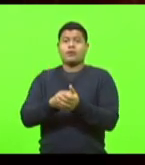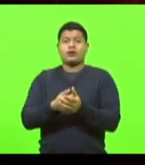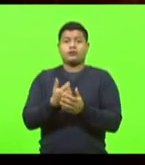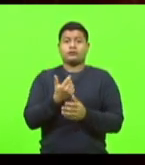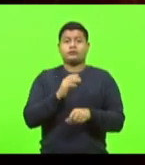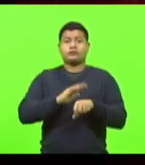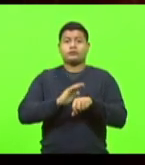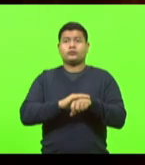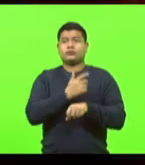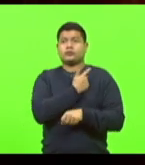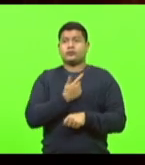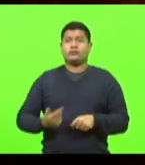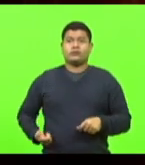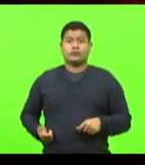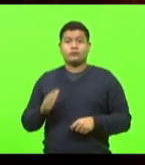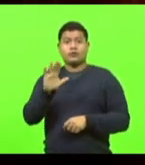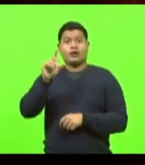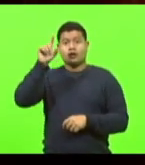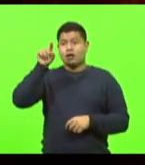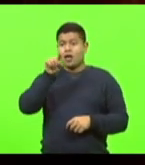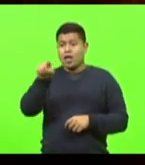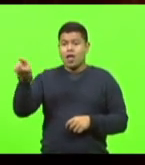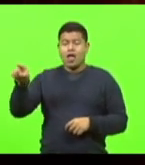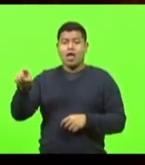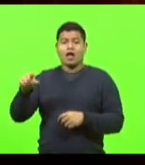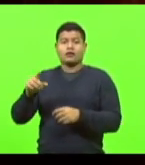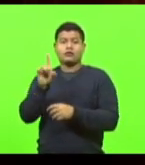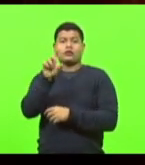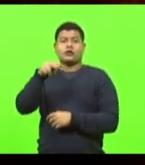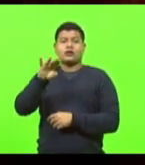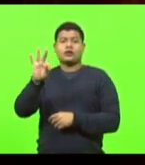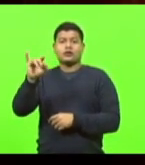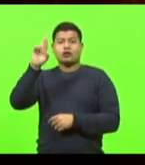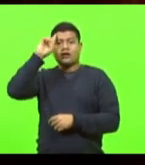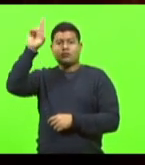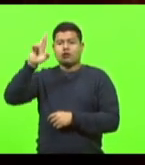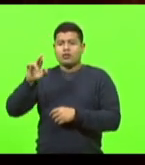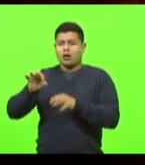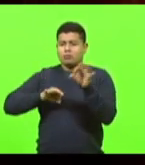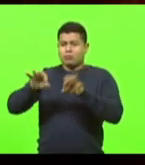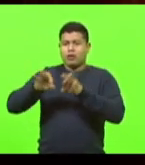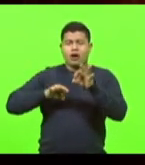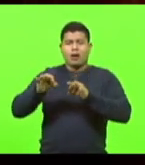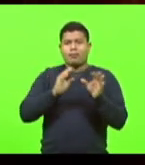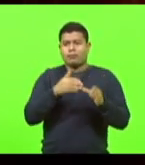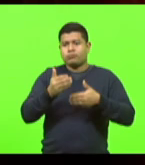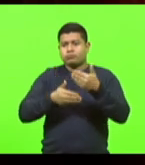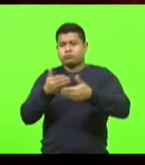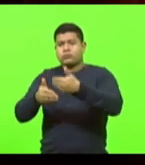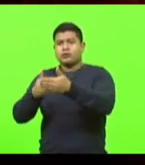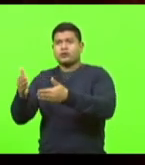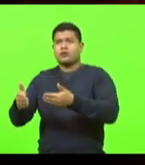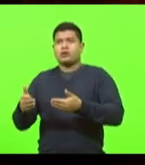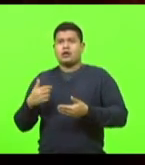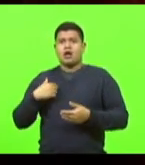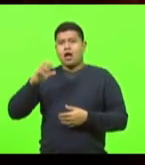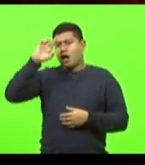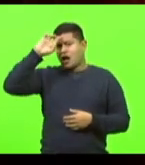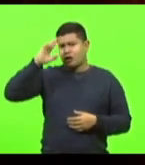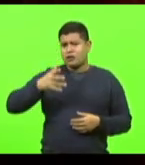eles é que vão fazer todos os trâmites, ou seja, sem tempo para resolver.